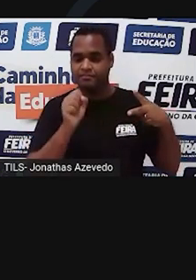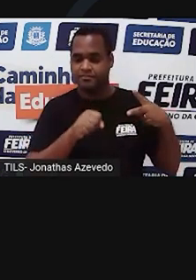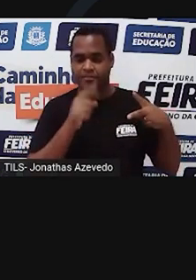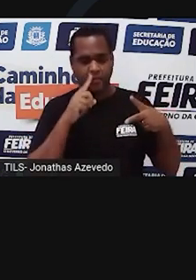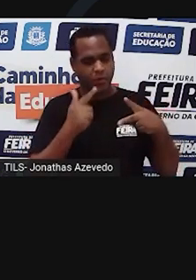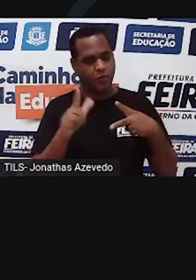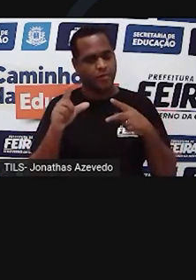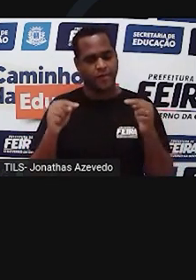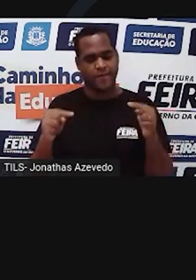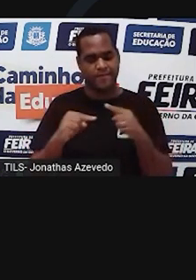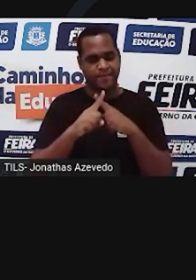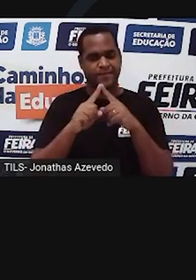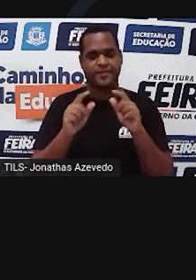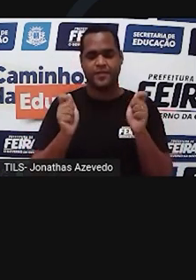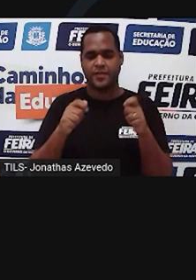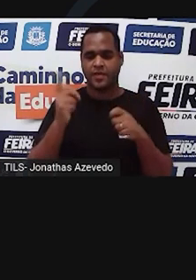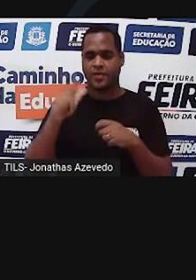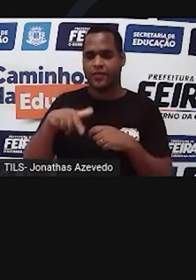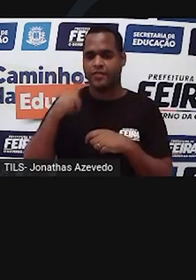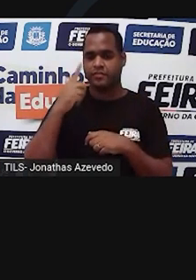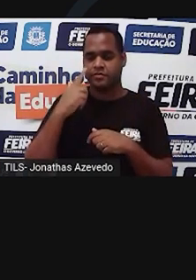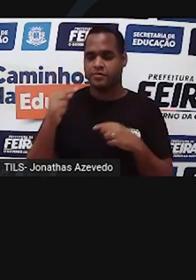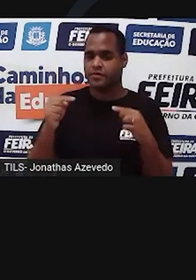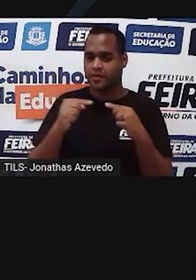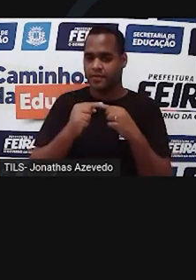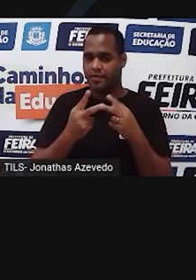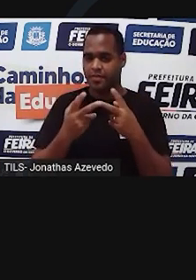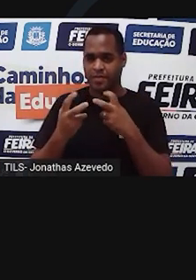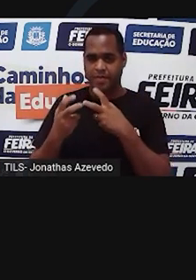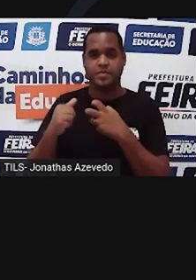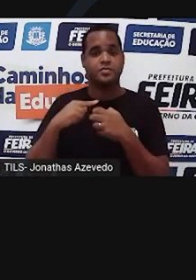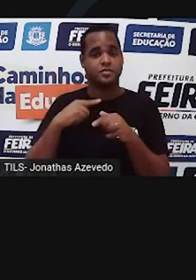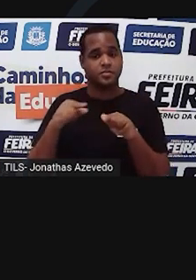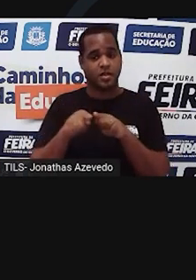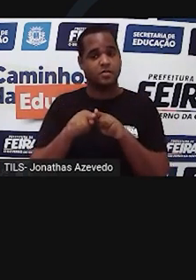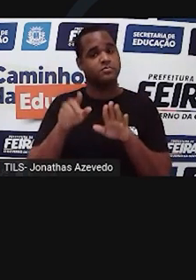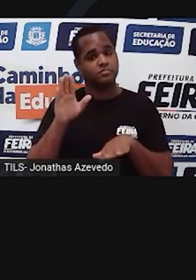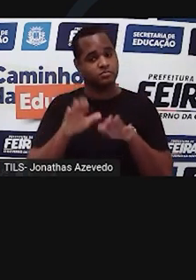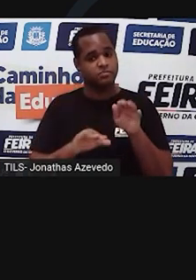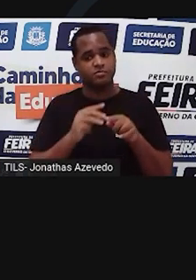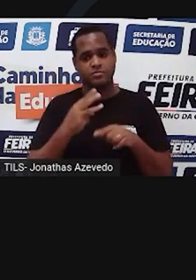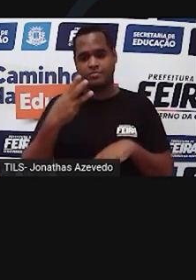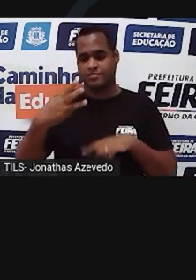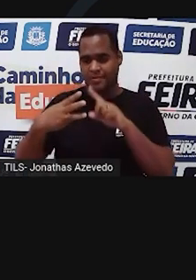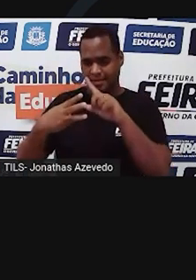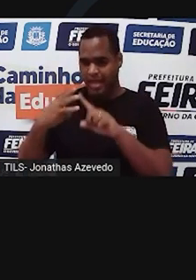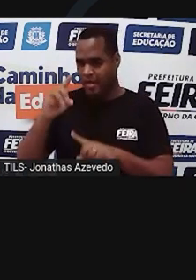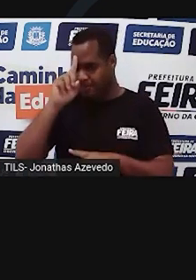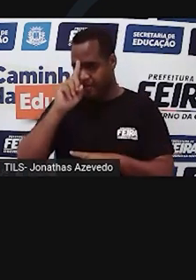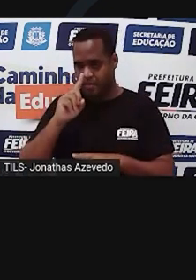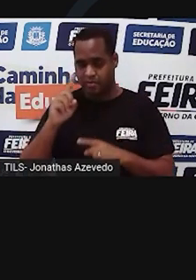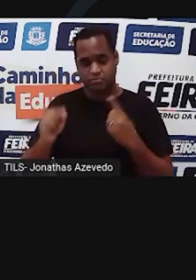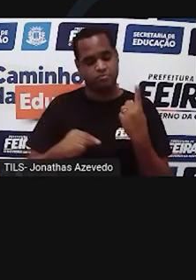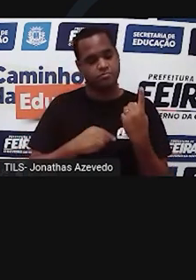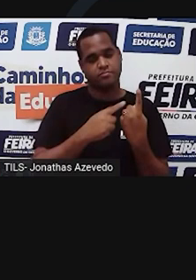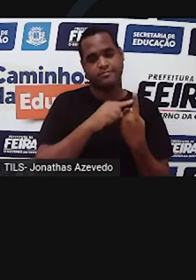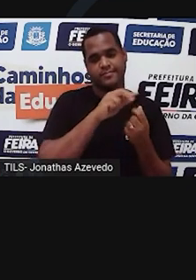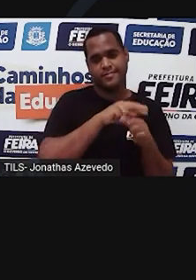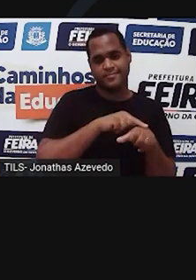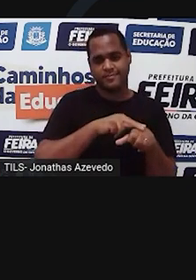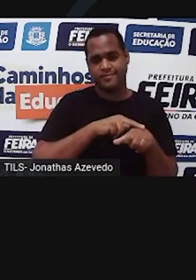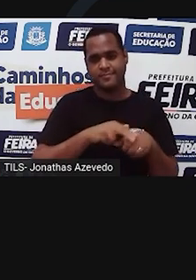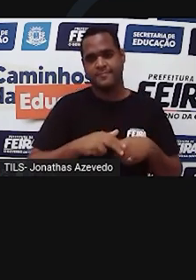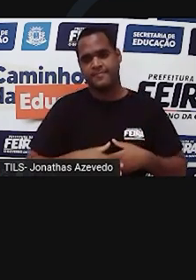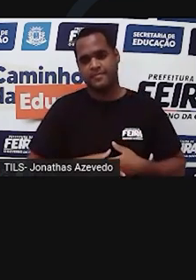cruzamento. Ele viu que o resultado apresentou a proporção de três plantas de sementes amarelas para uma verde.